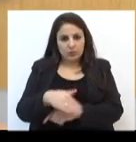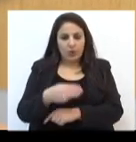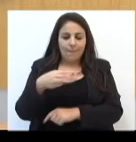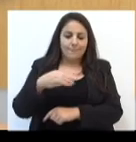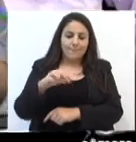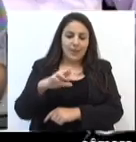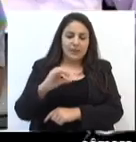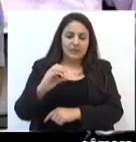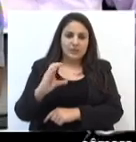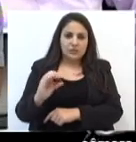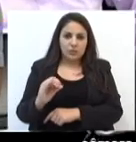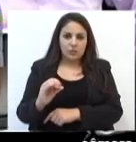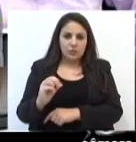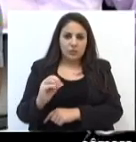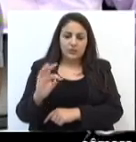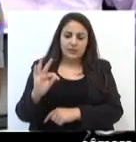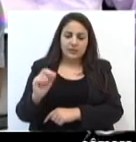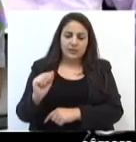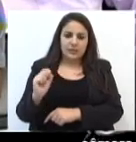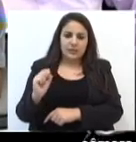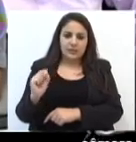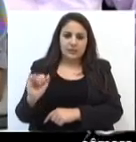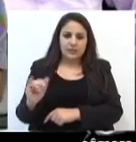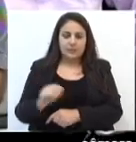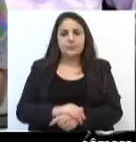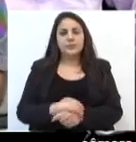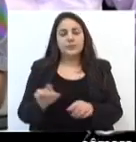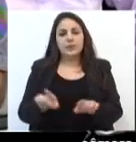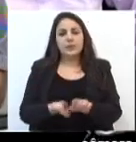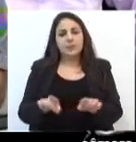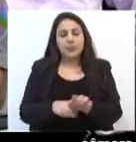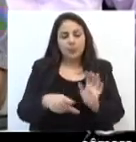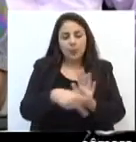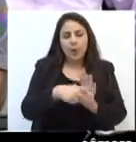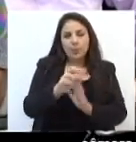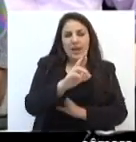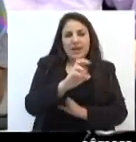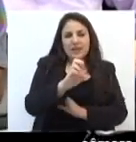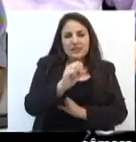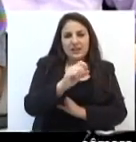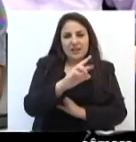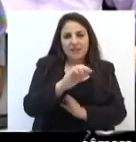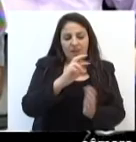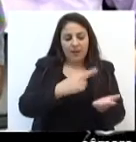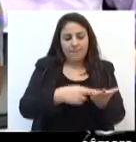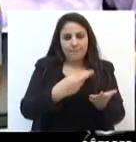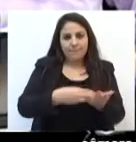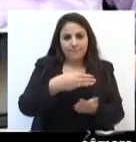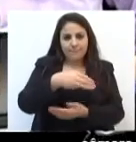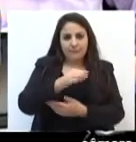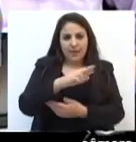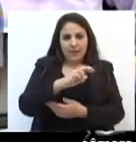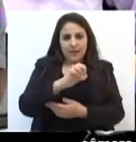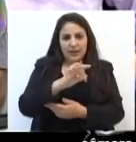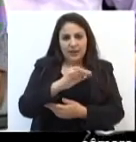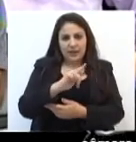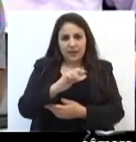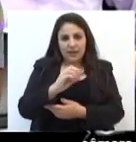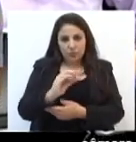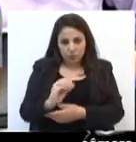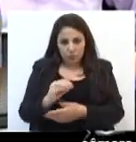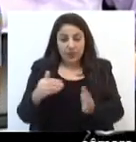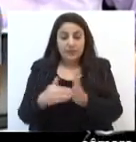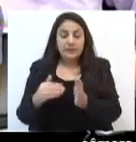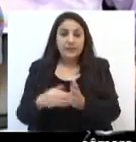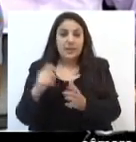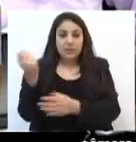Tassi. É uma área lindeira ali, a Reserva Maragato, que pega a Rio Grande da Valinhos depois dos trilhos até, praticamente, lá na Reserva